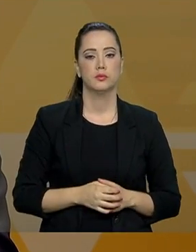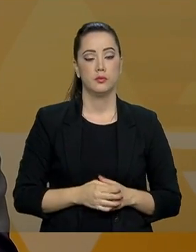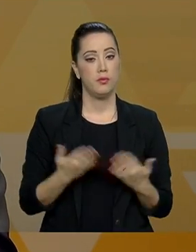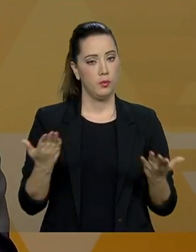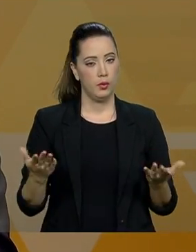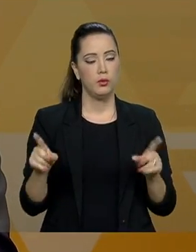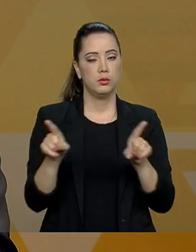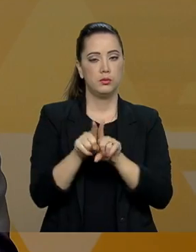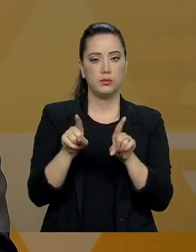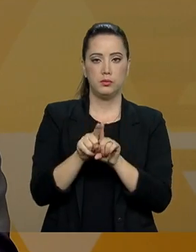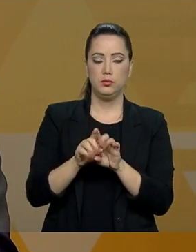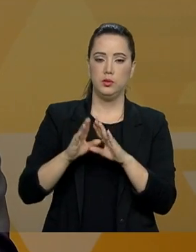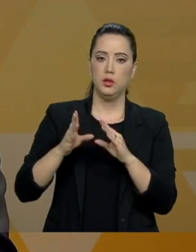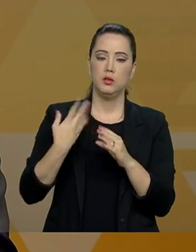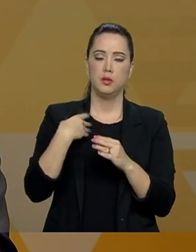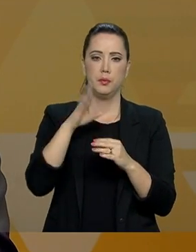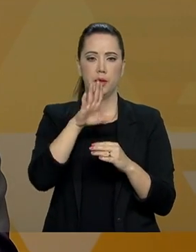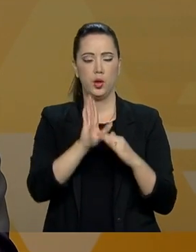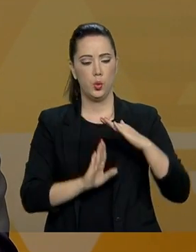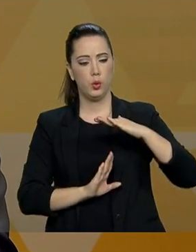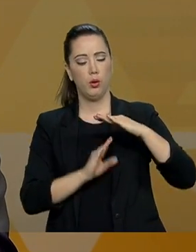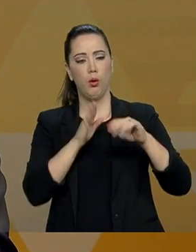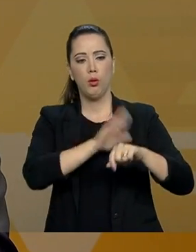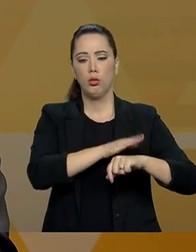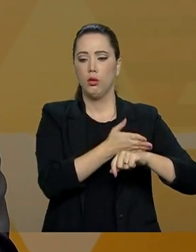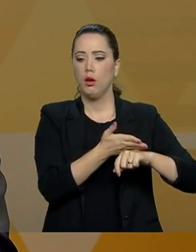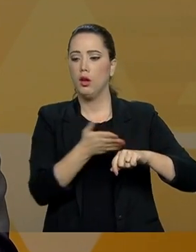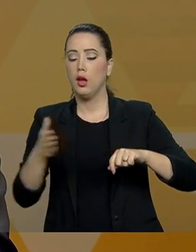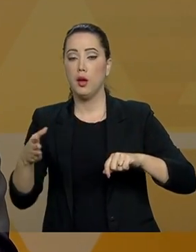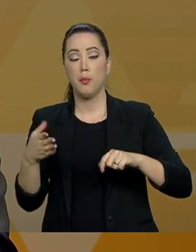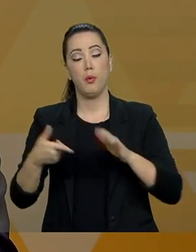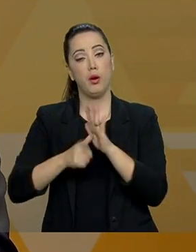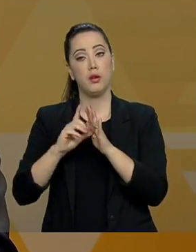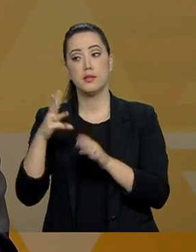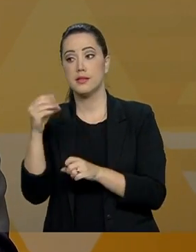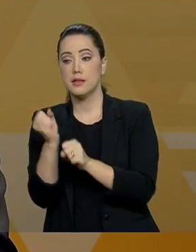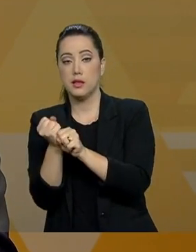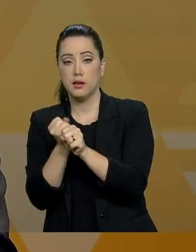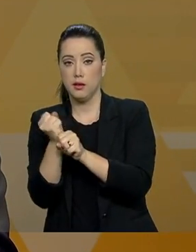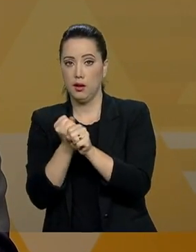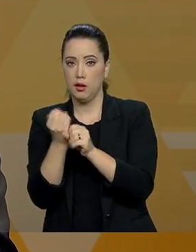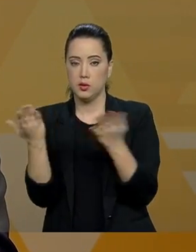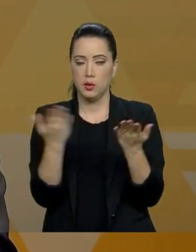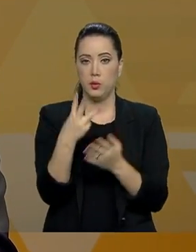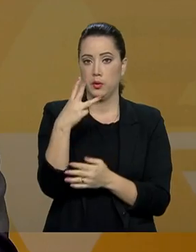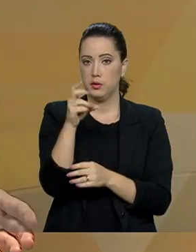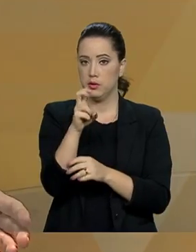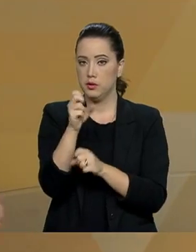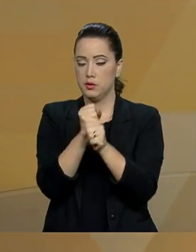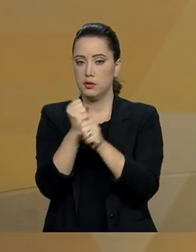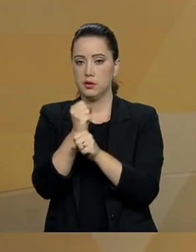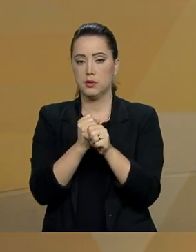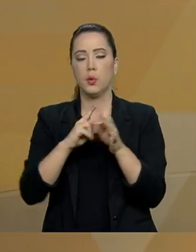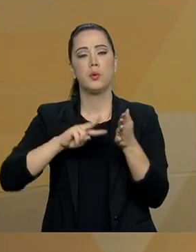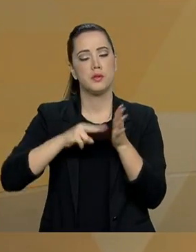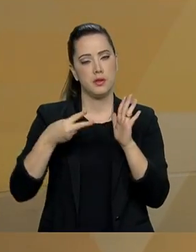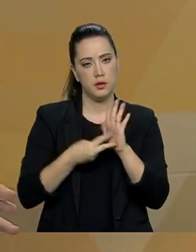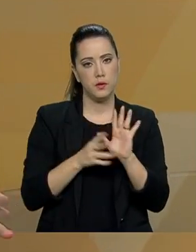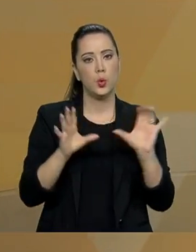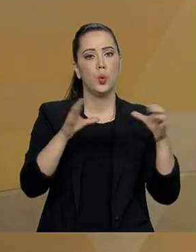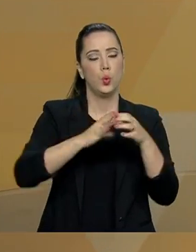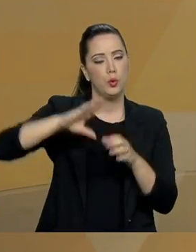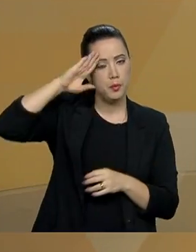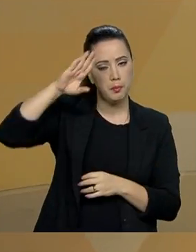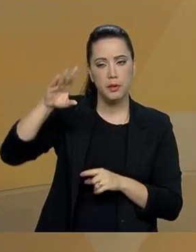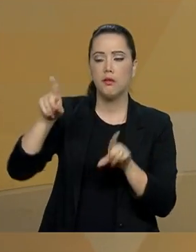E, além disso, vai haver um aumento do tempo de contribuição de 30 para 35 anos. Ou seja, a categoria dos militares